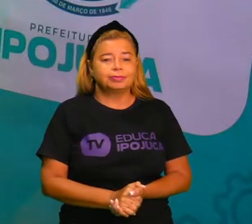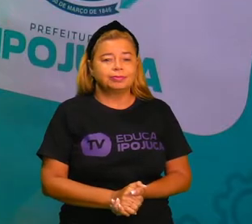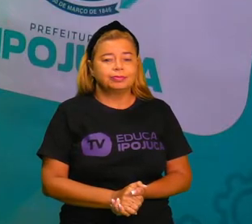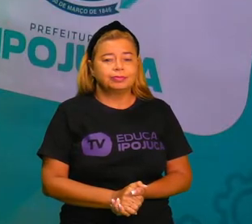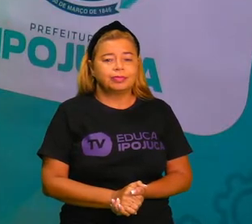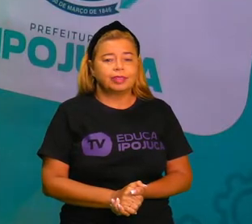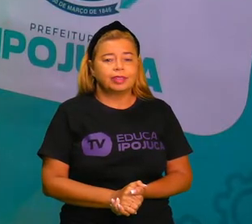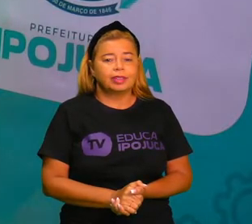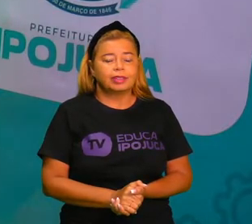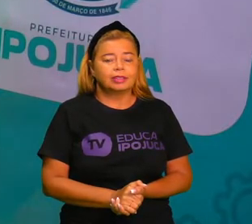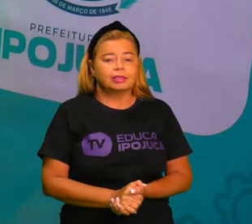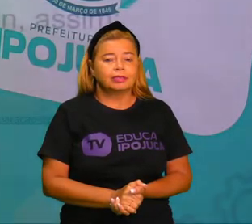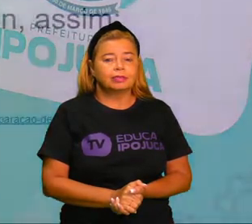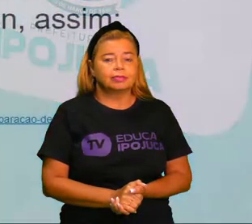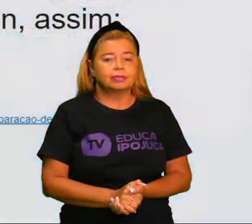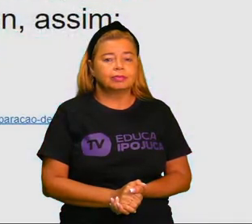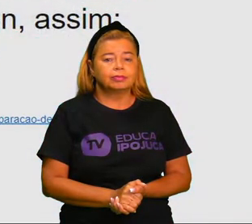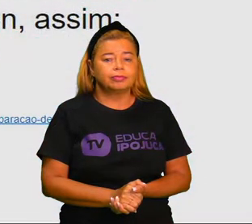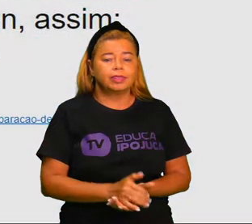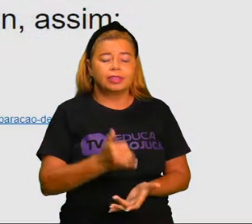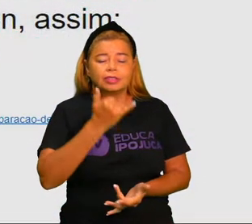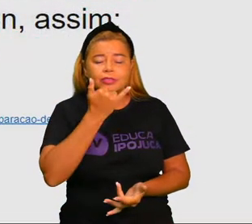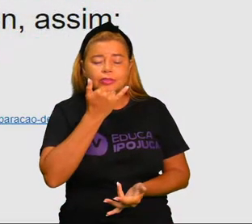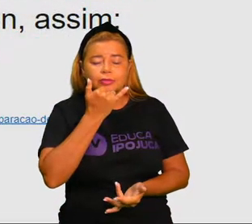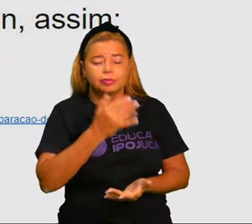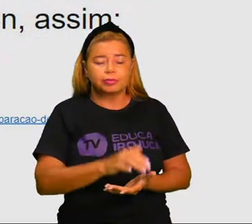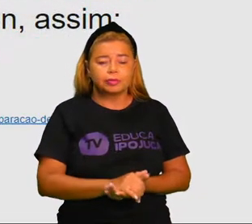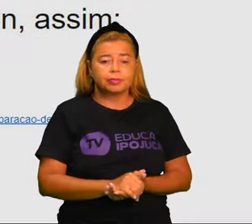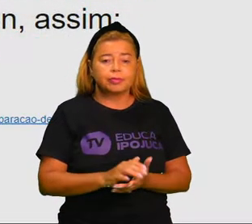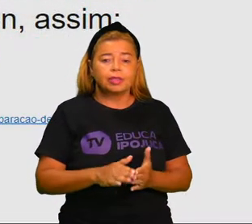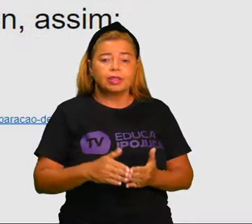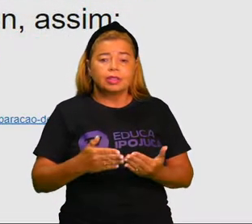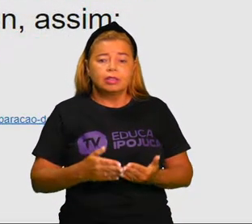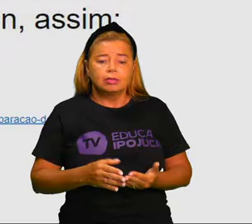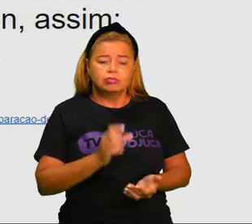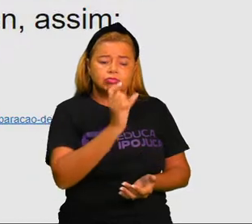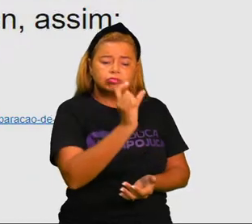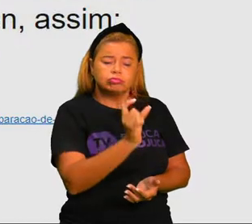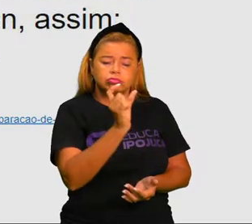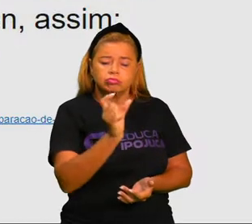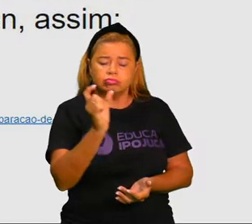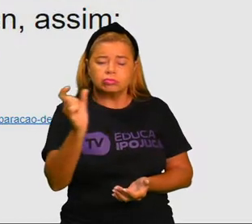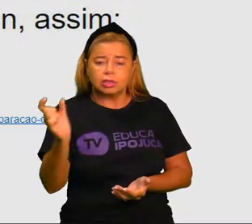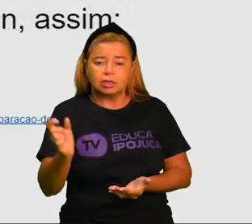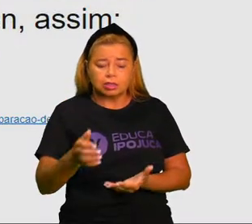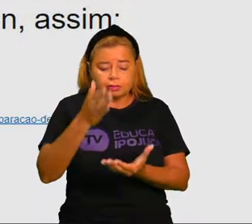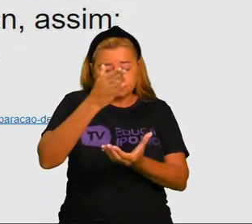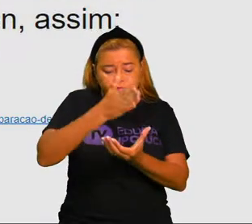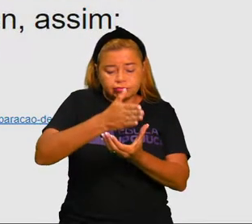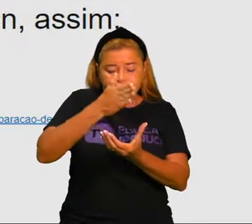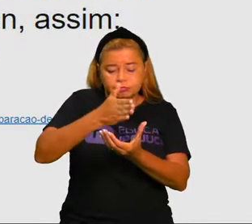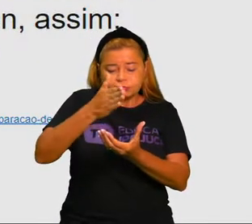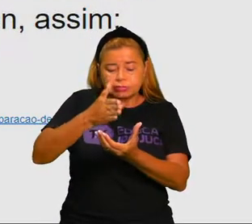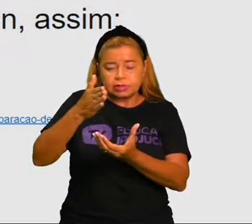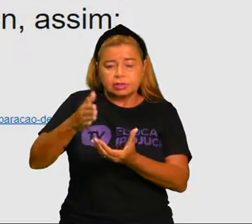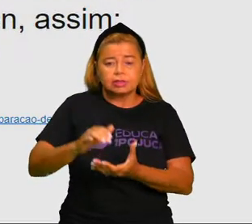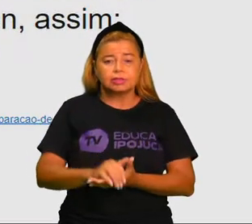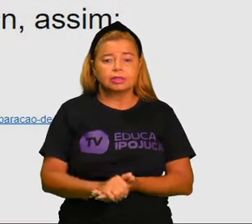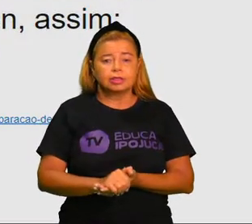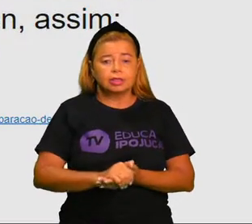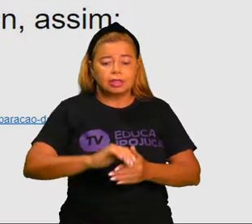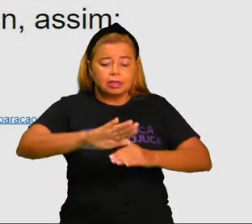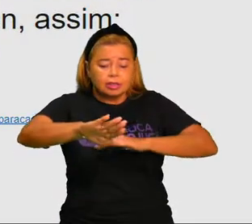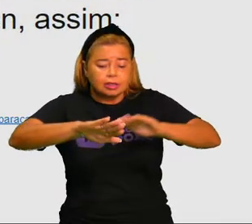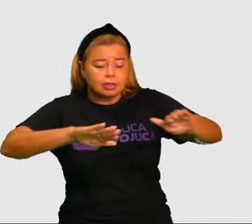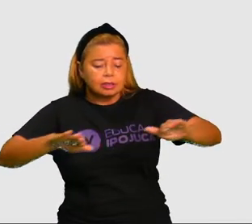Então, desculpa. Cada pedacinho desse é a sílaba. E a gente separa na hora que a gente faz a